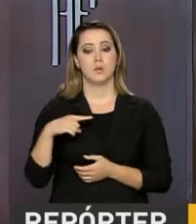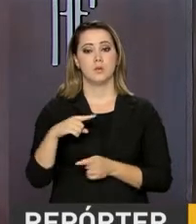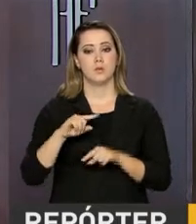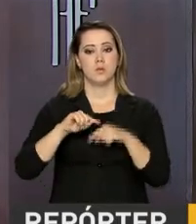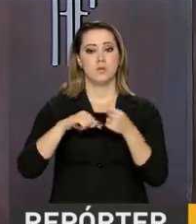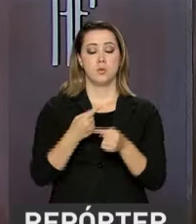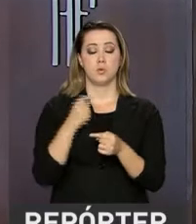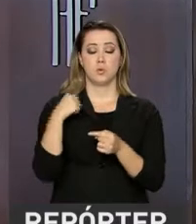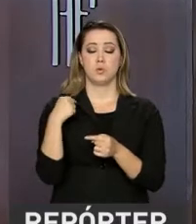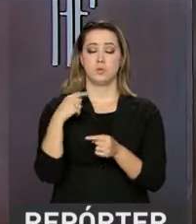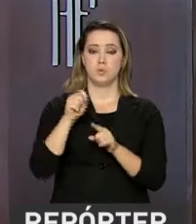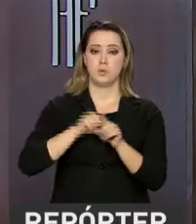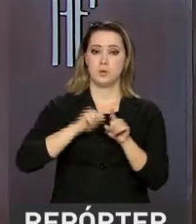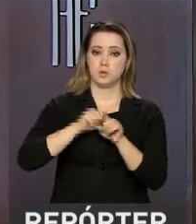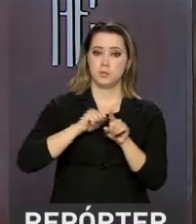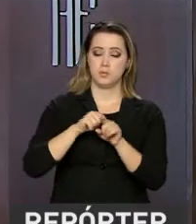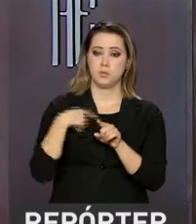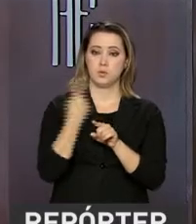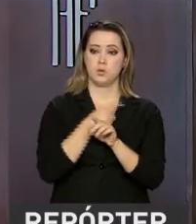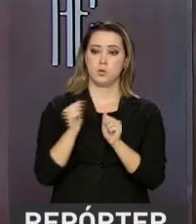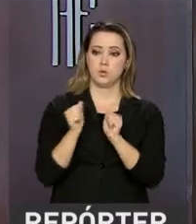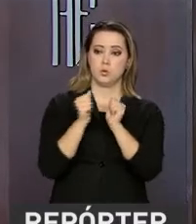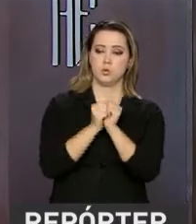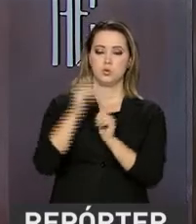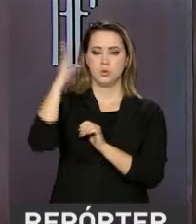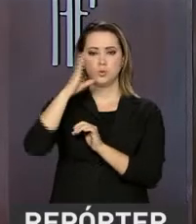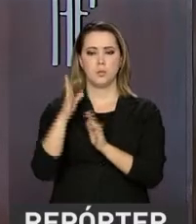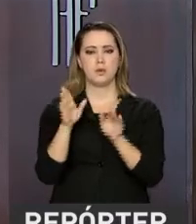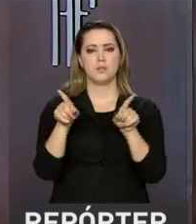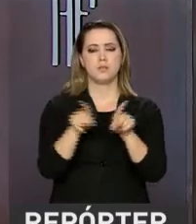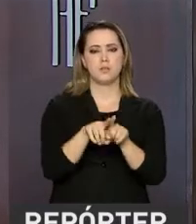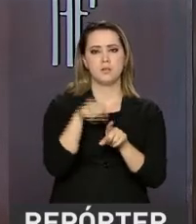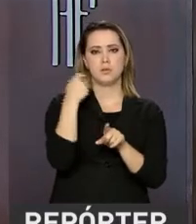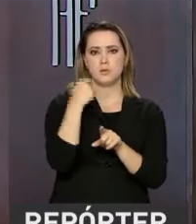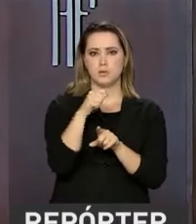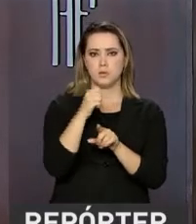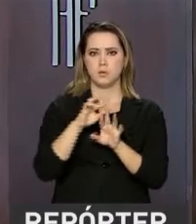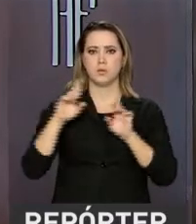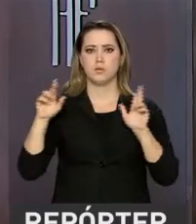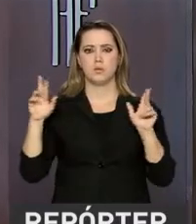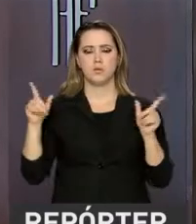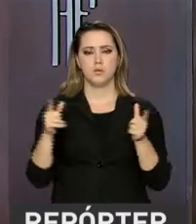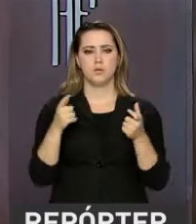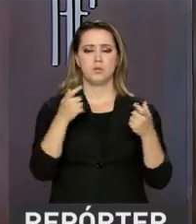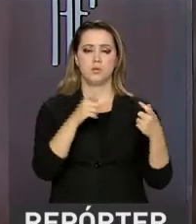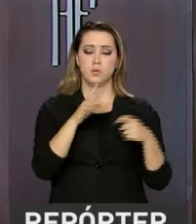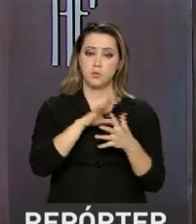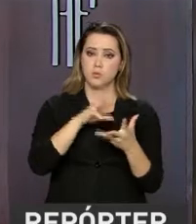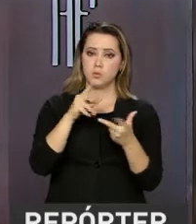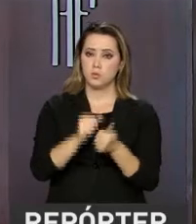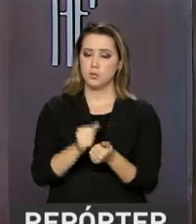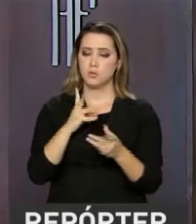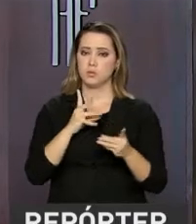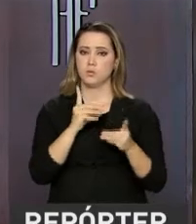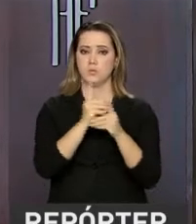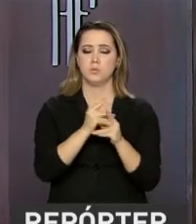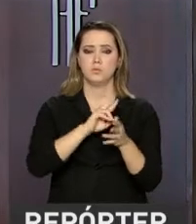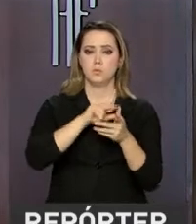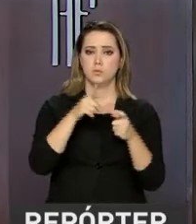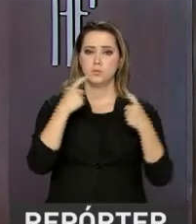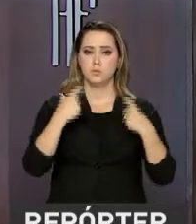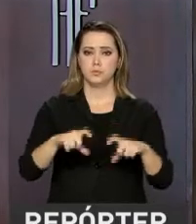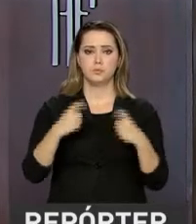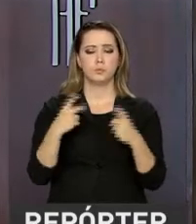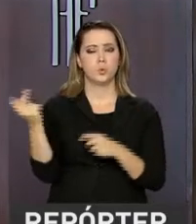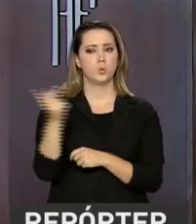relações consulares em conjunto e os cidadãos do Brasil e da Argentina, que estão em diferentes partes do mundo, vão encontrar em um lugar,